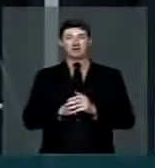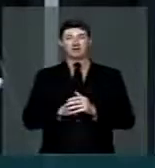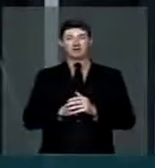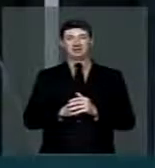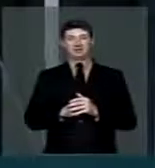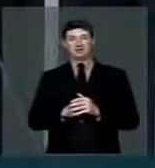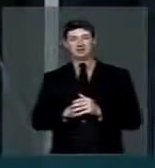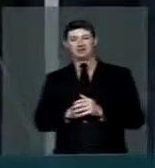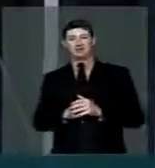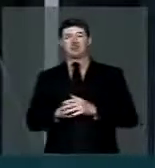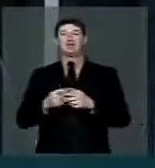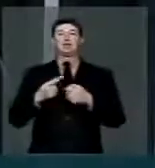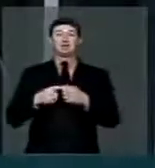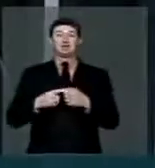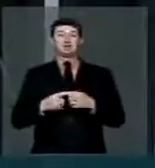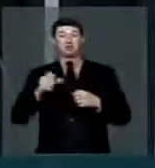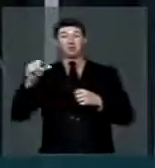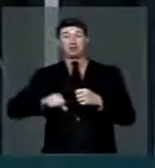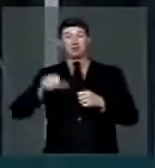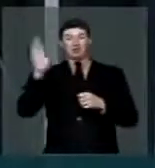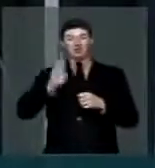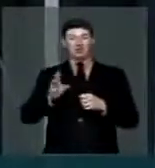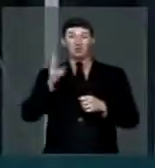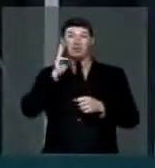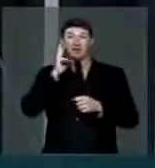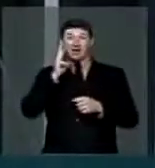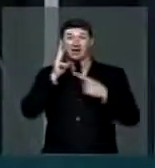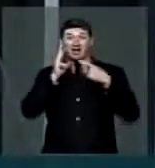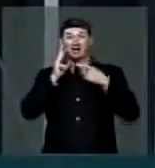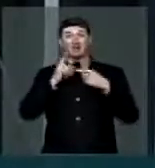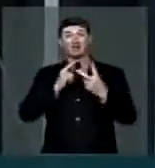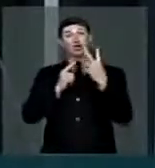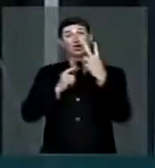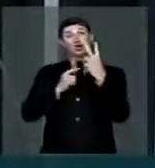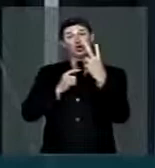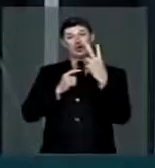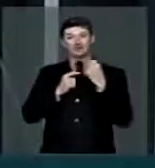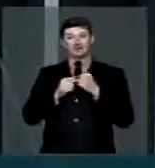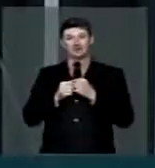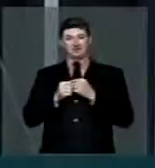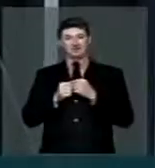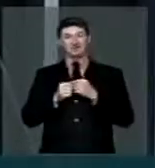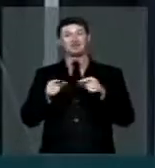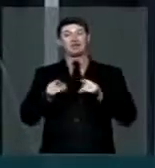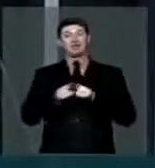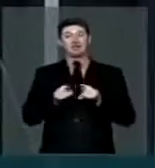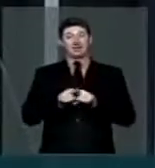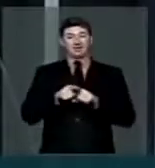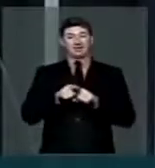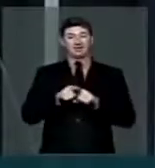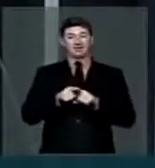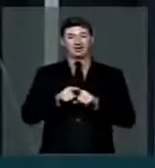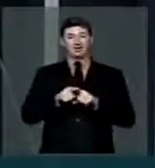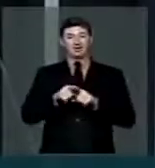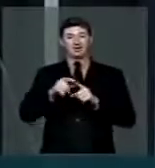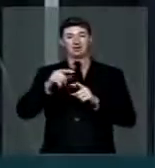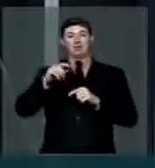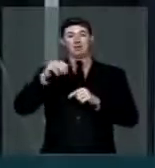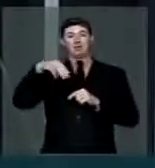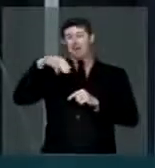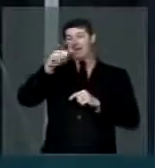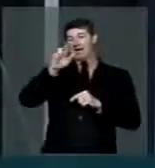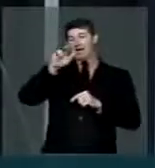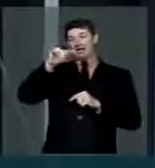dos municípios piores do Brasil, o Maranhão figura com dois e figura o Marajá do Sena como o